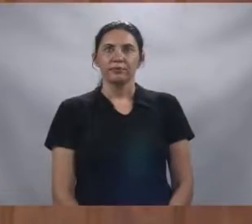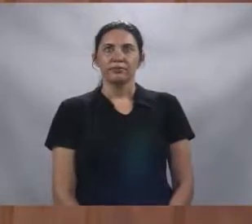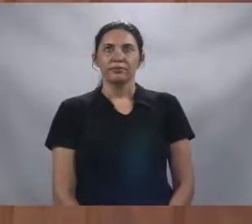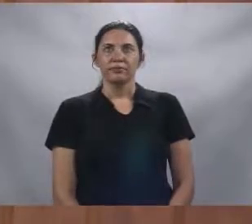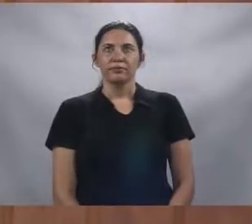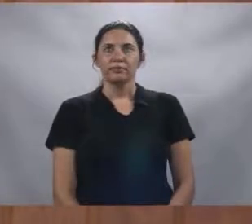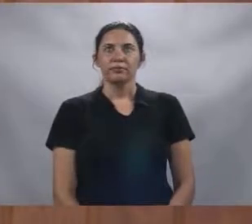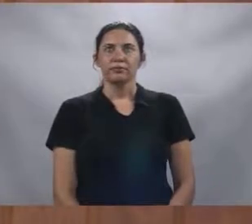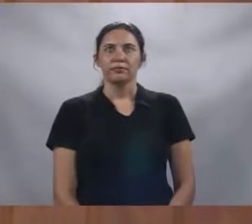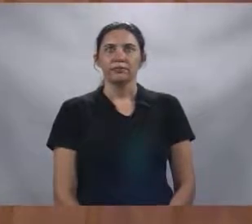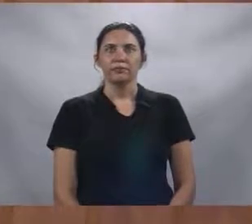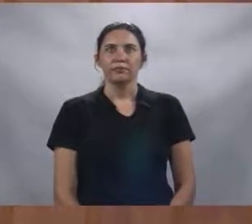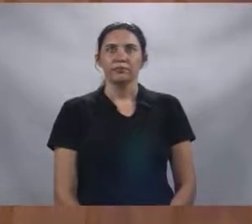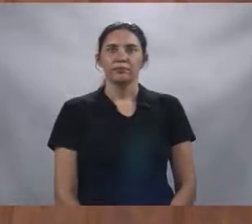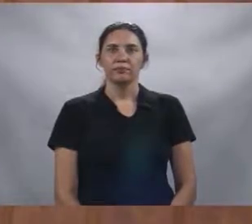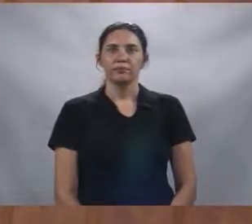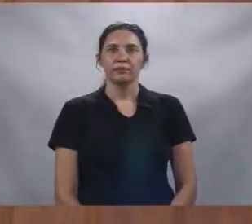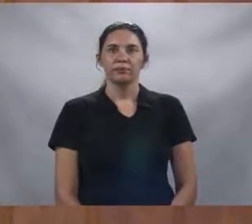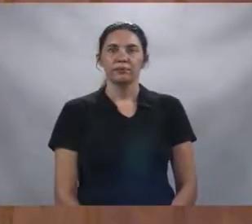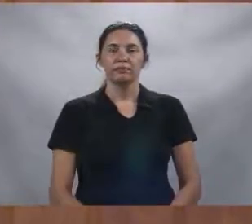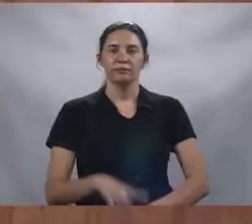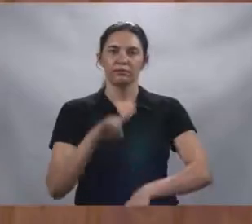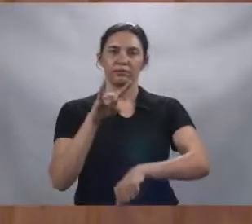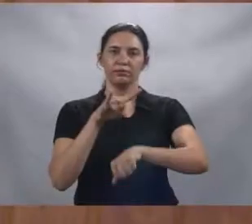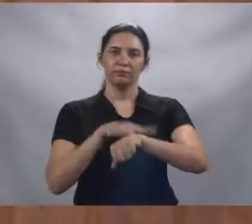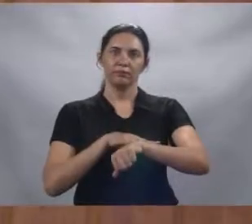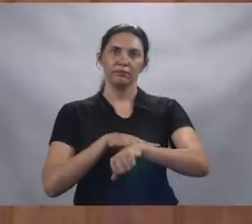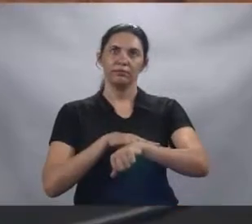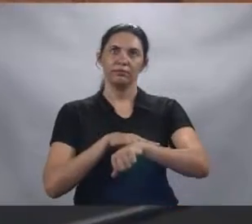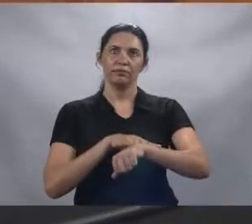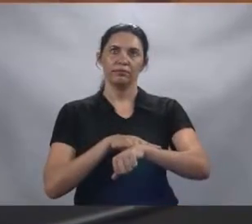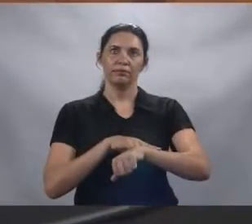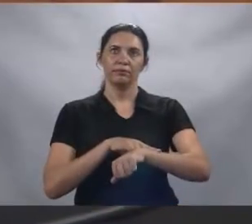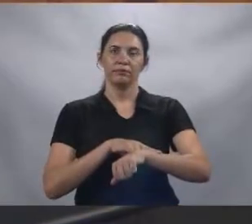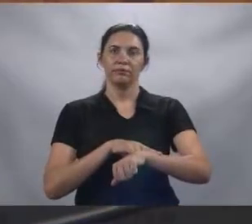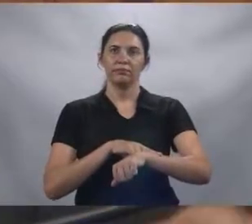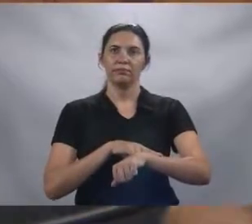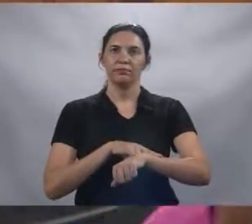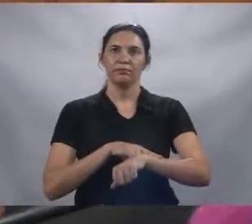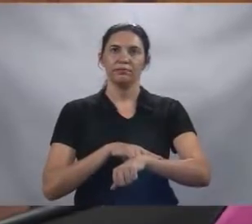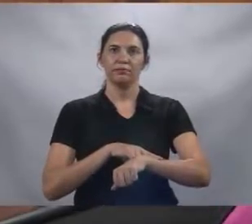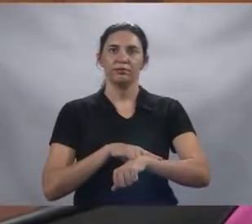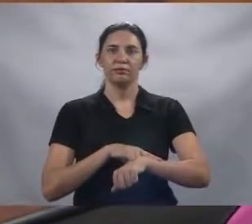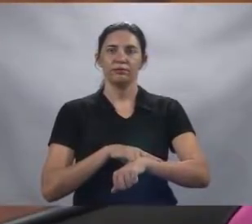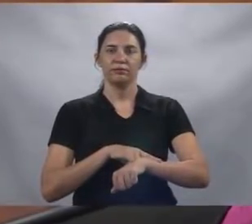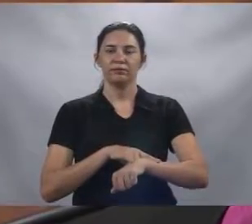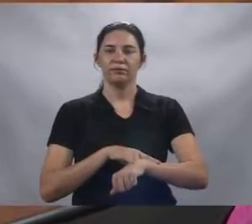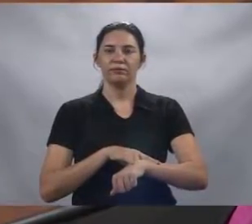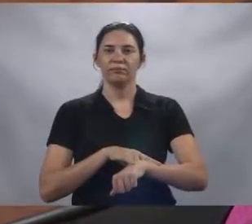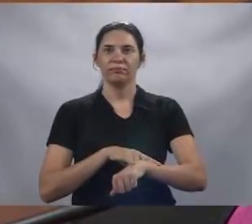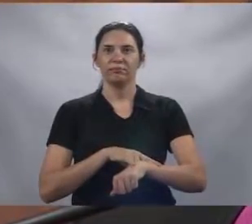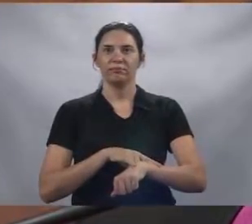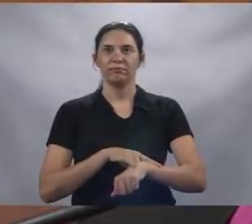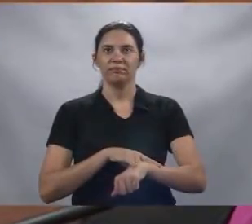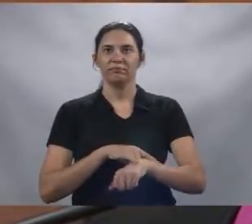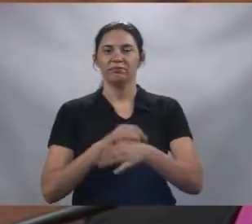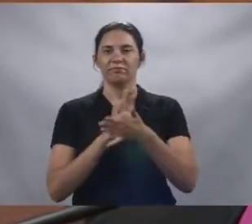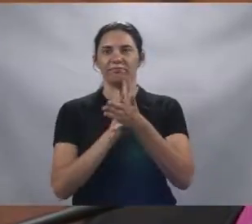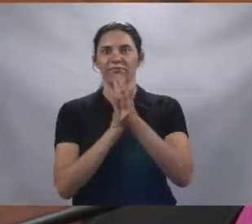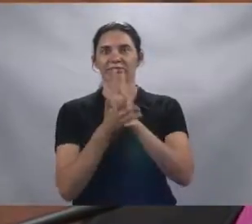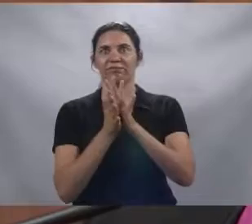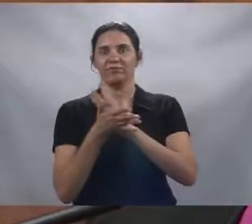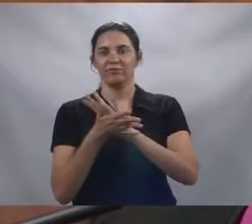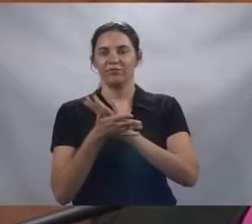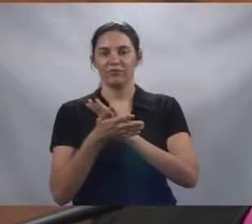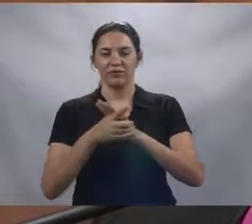Essa daqui, o banheiro sequer lá tem um banheiro adequado, é uma